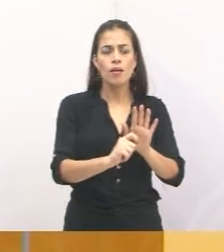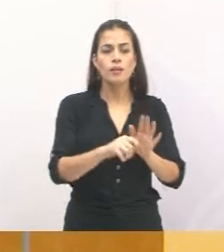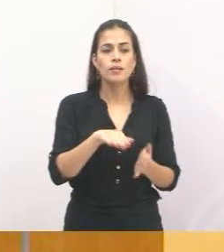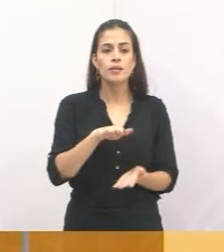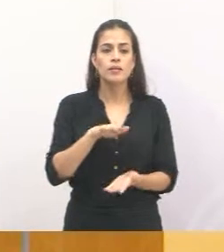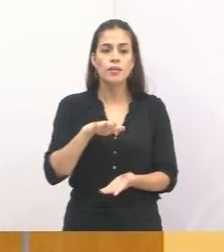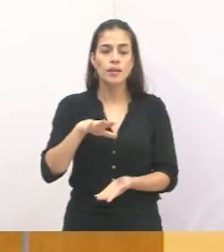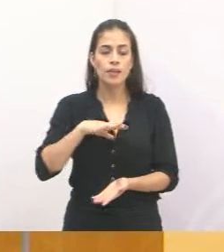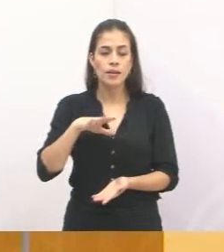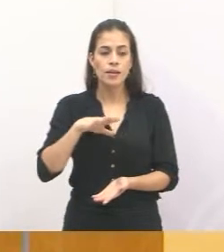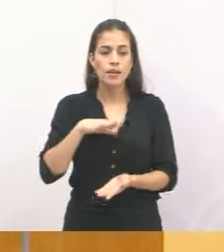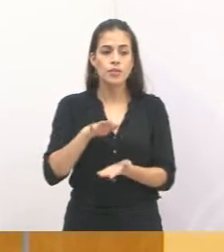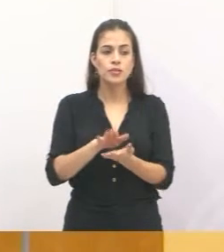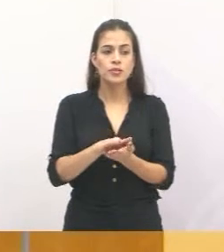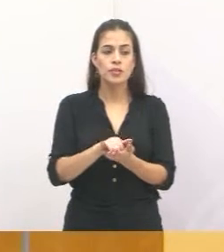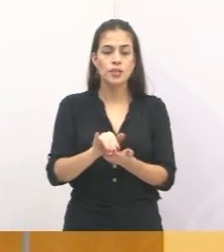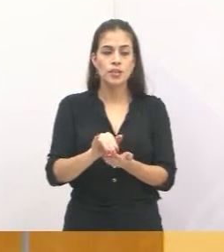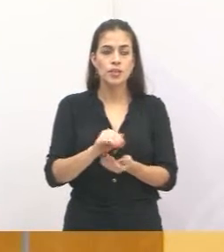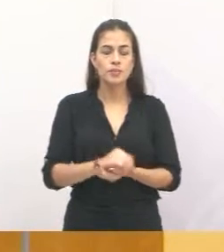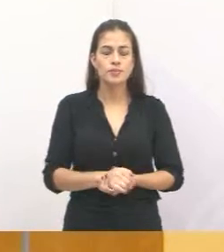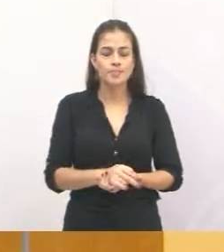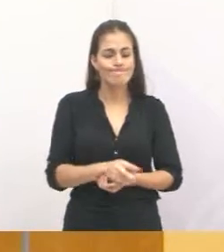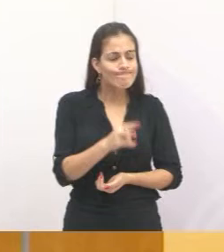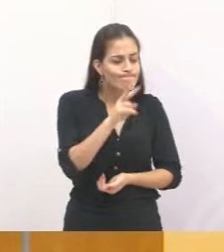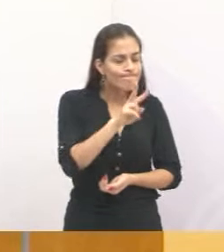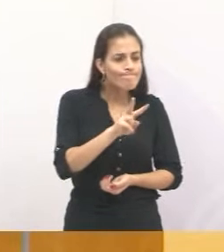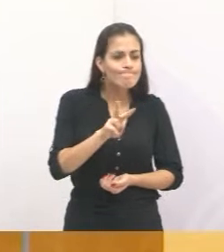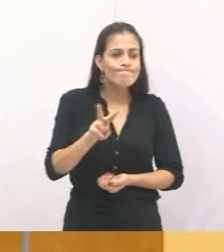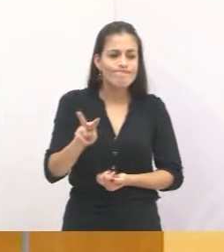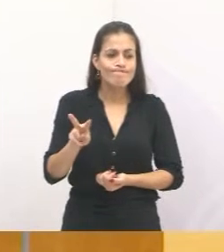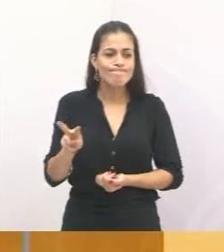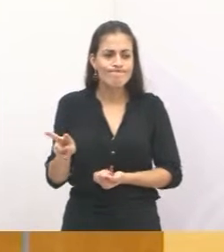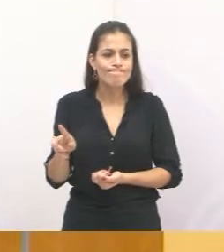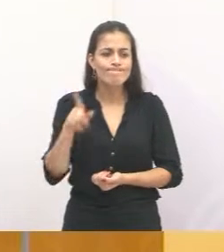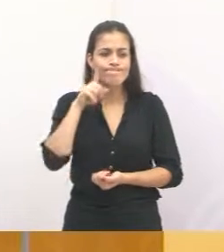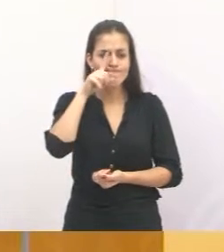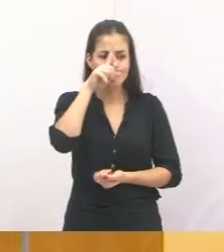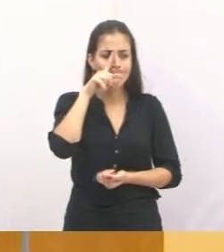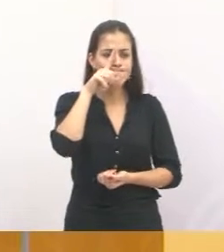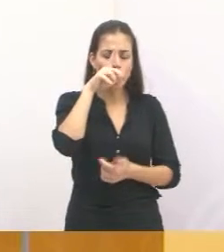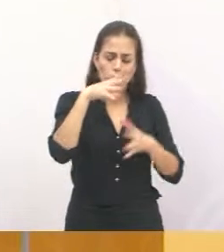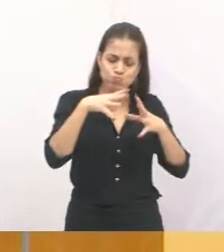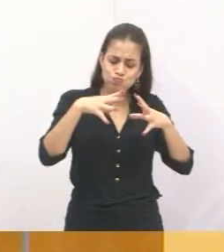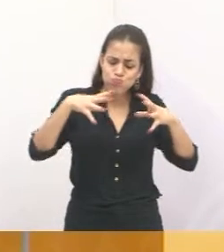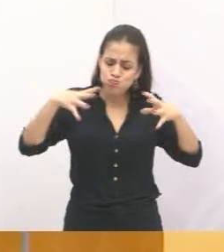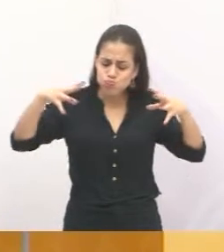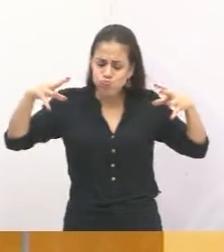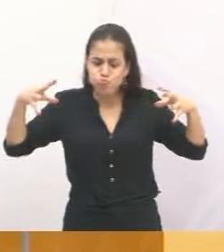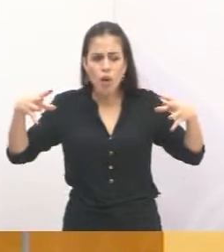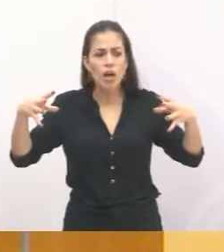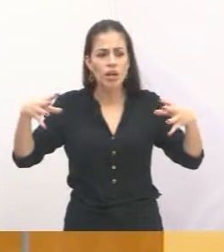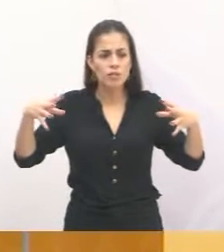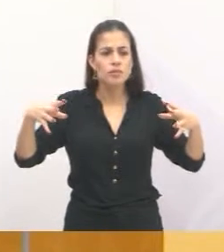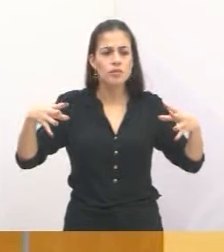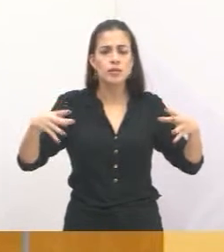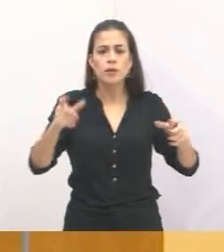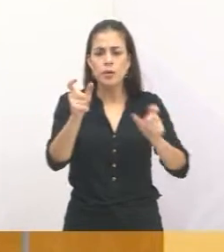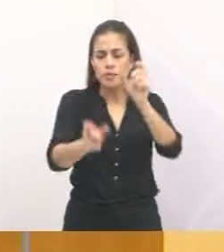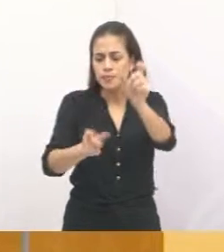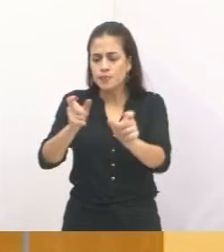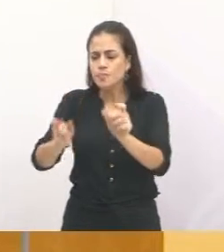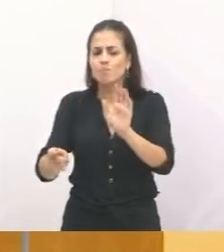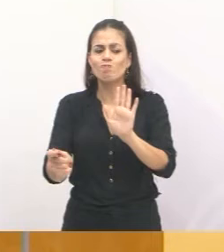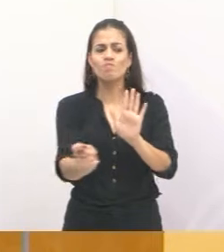Temos visto aí o alarmante aumento de dependentes químicos na